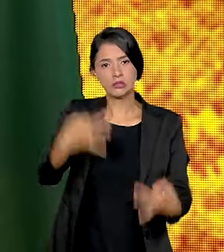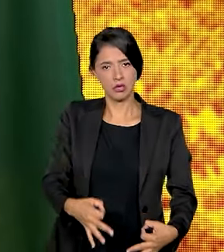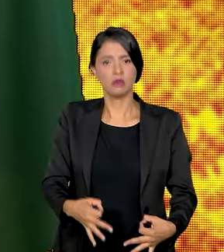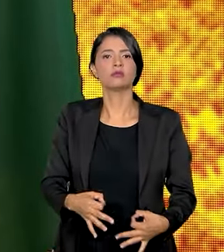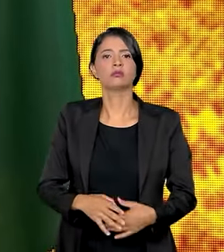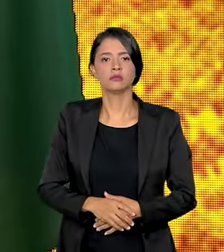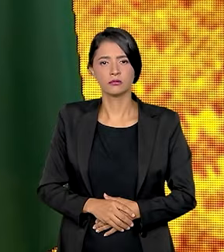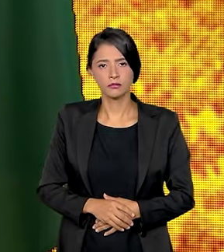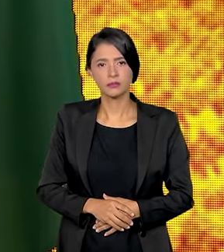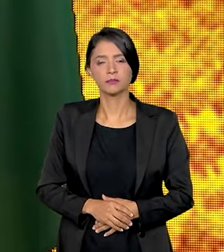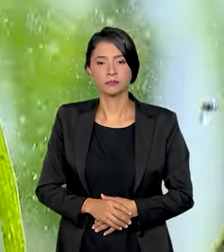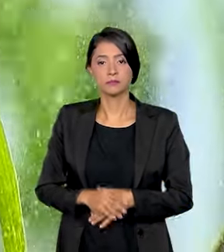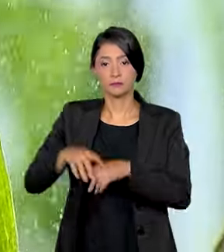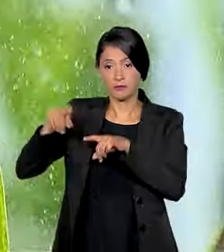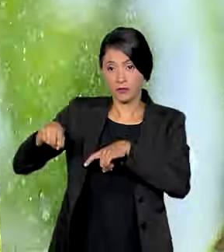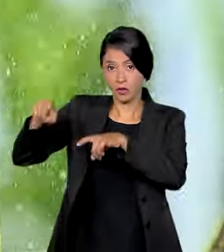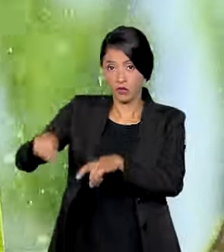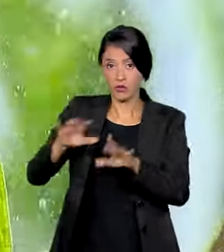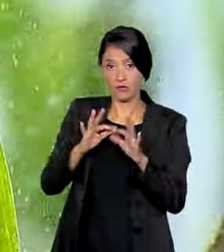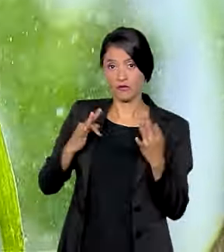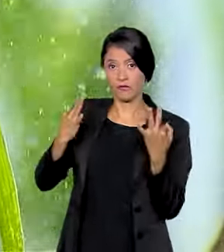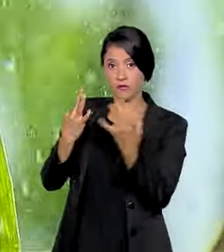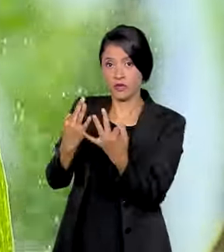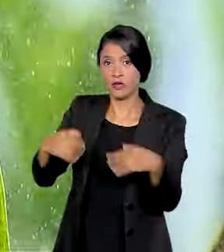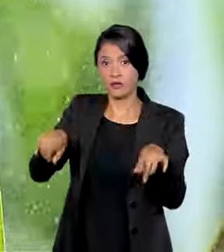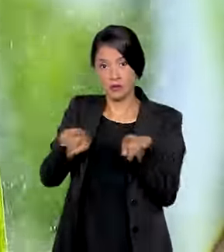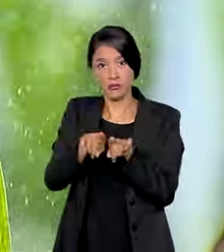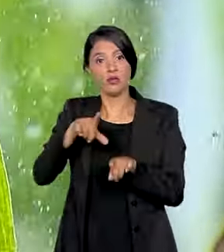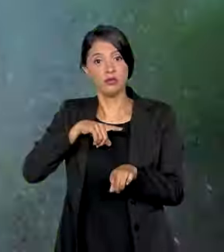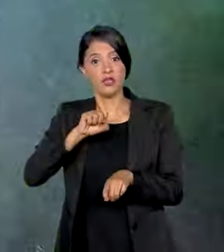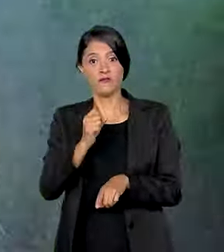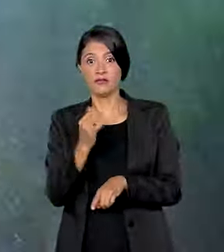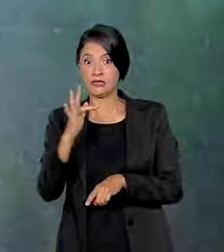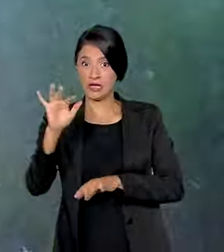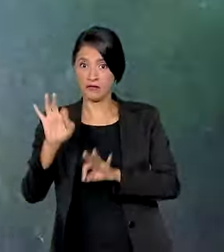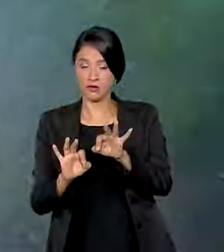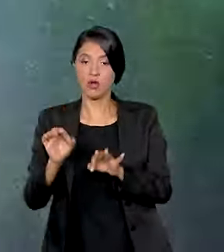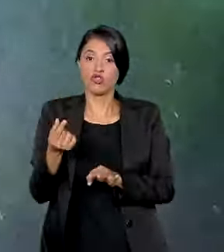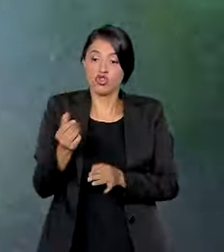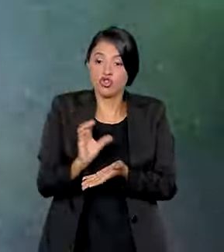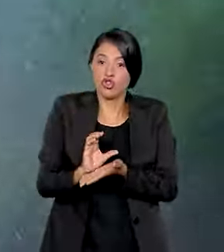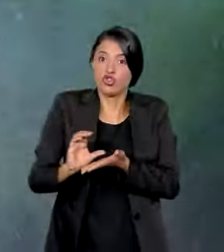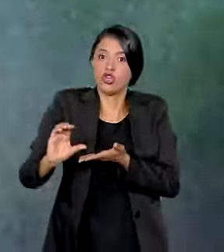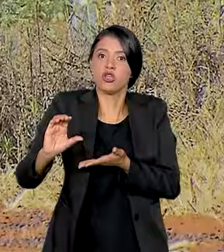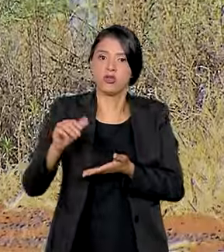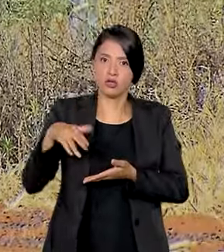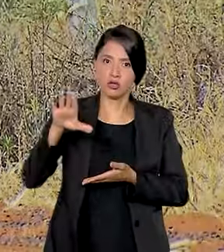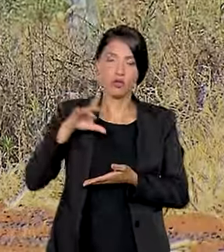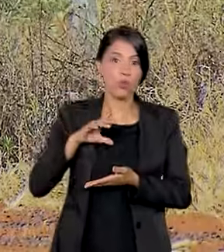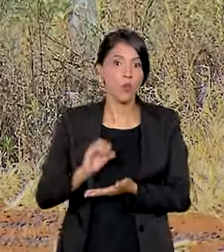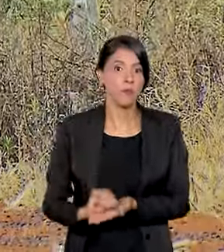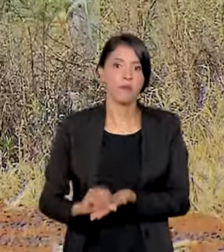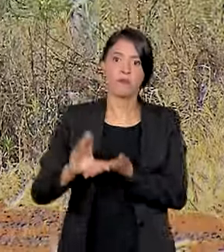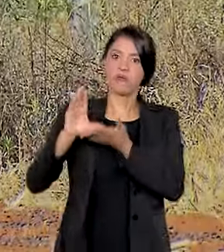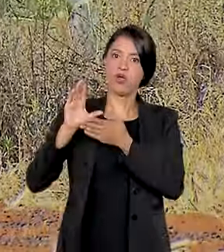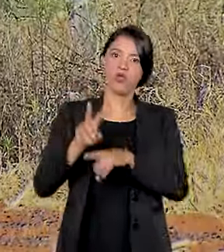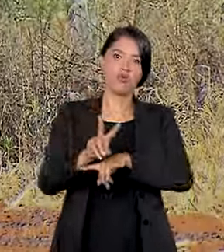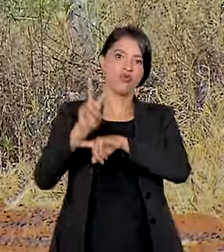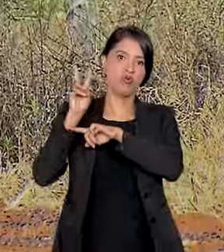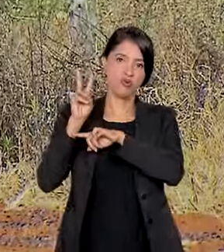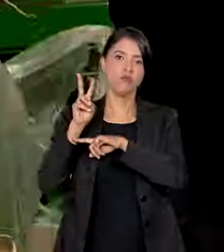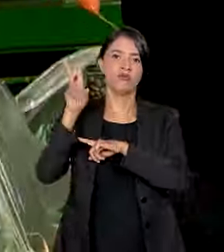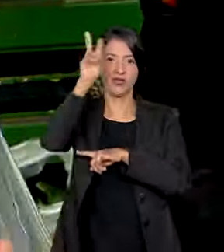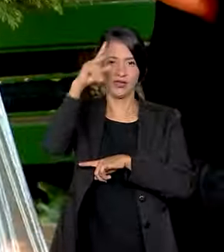convencido disso. A agricultura familiar também teve um plano safra com mais recursos. O maior volume de